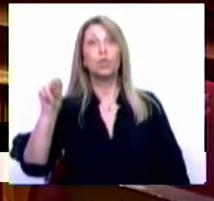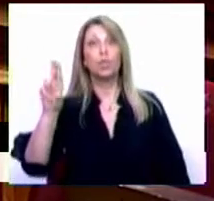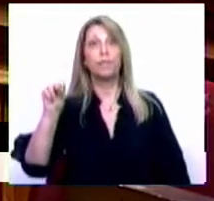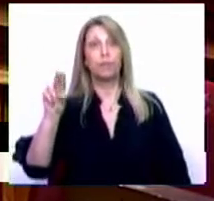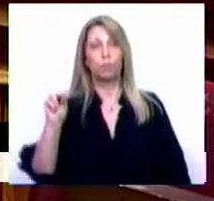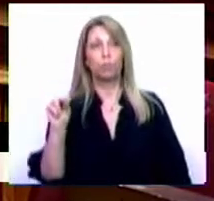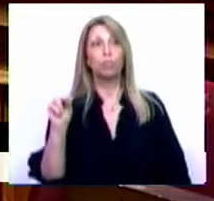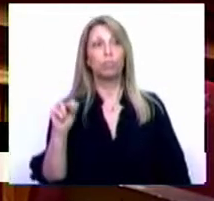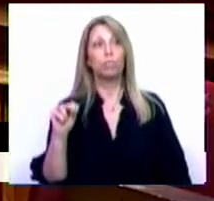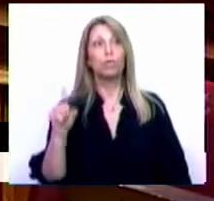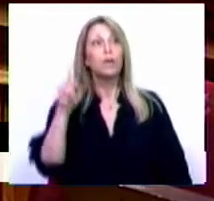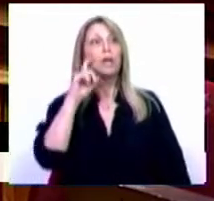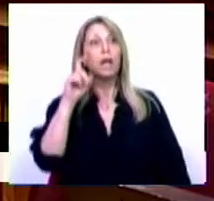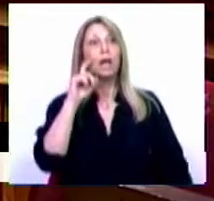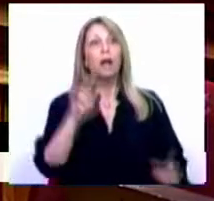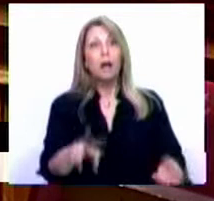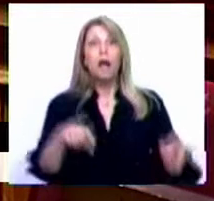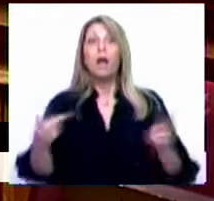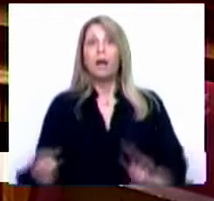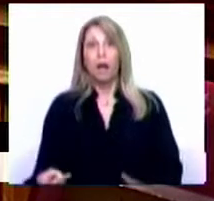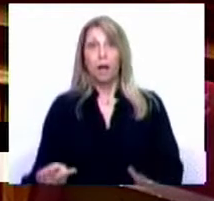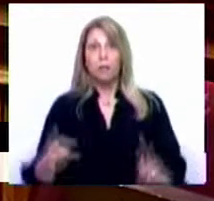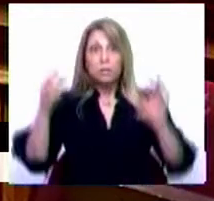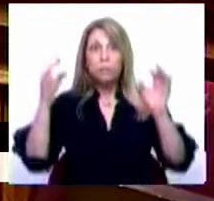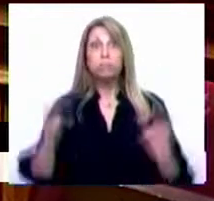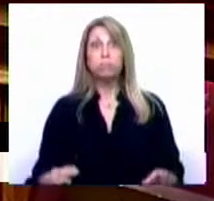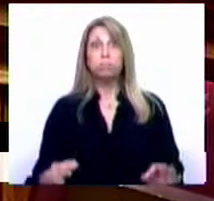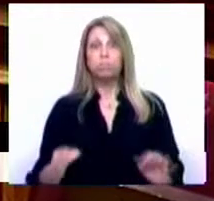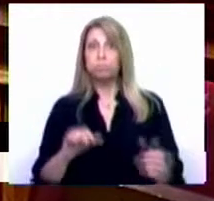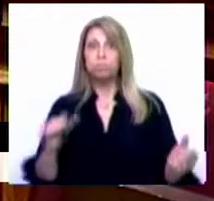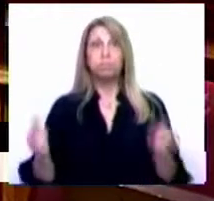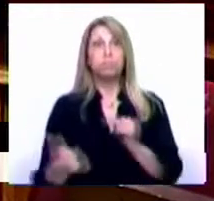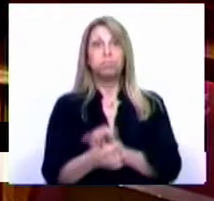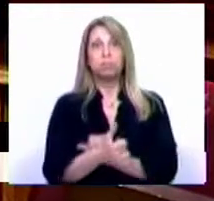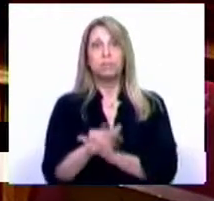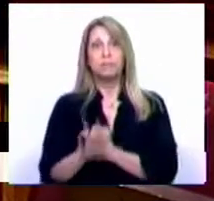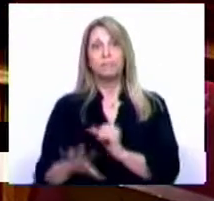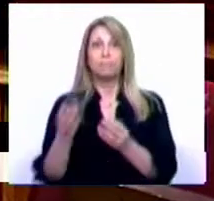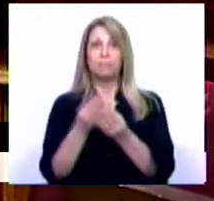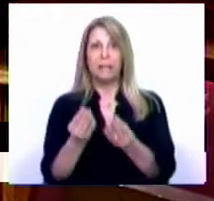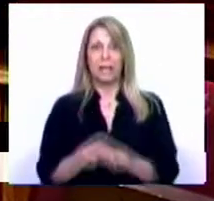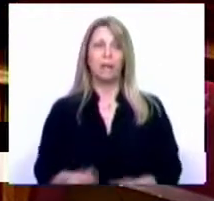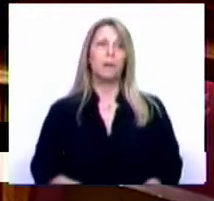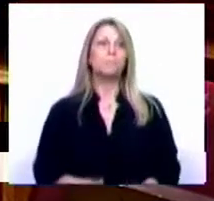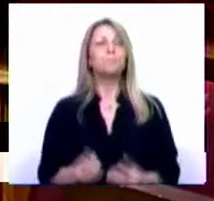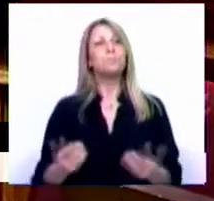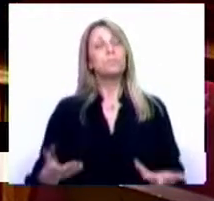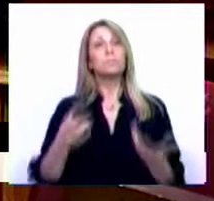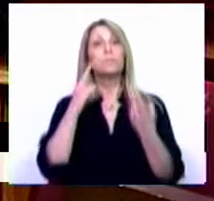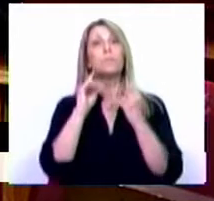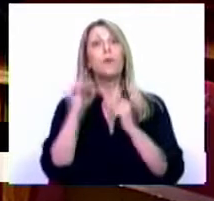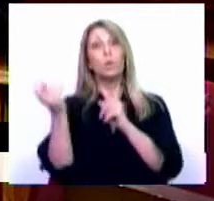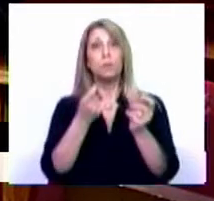garante uma alteração radical do panorama nessa matéria. Este é um debate que exige pedagogia e